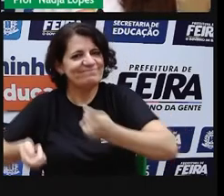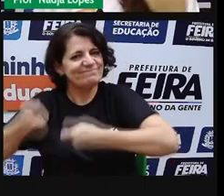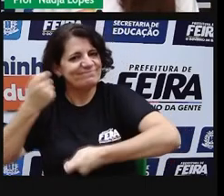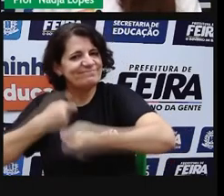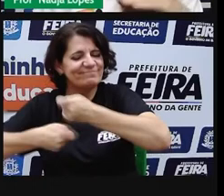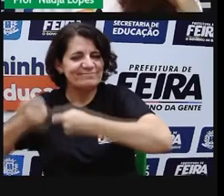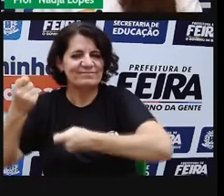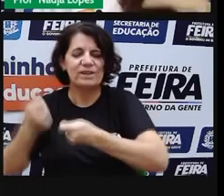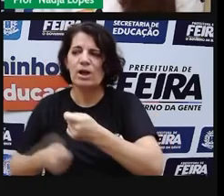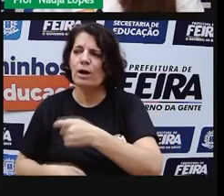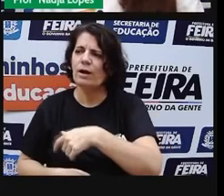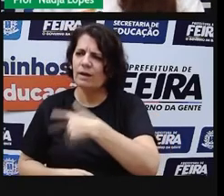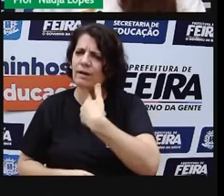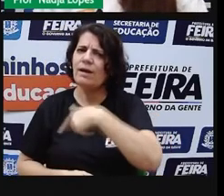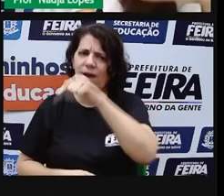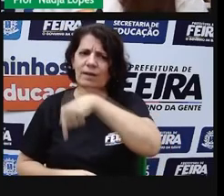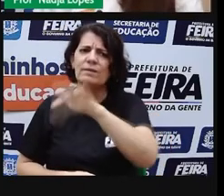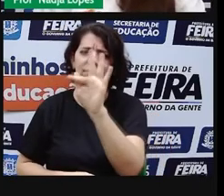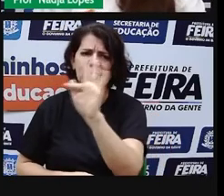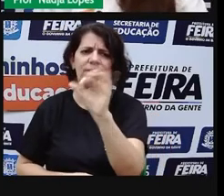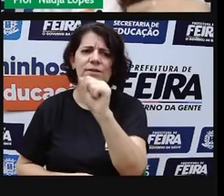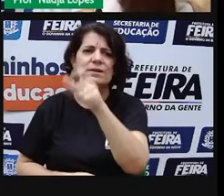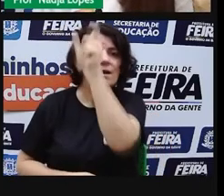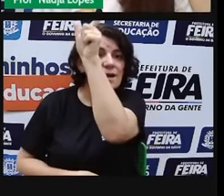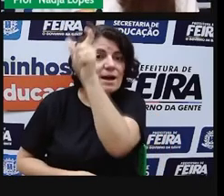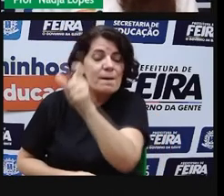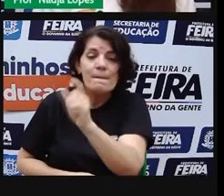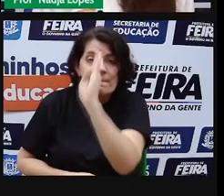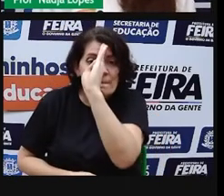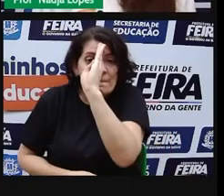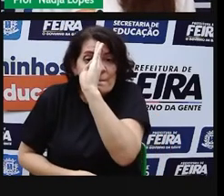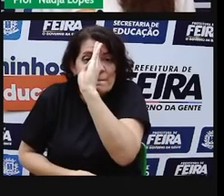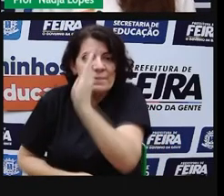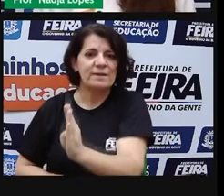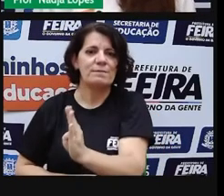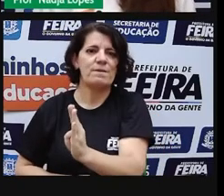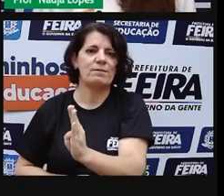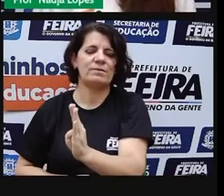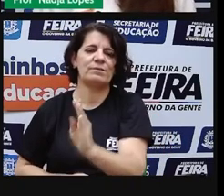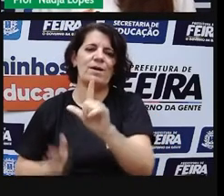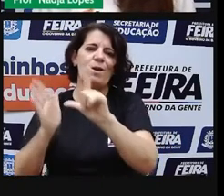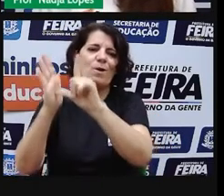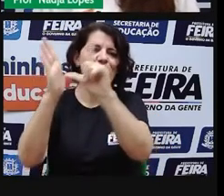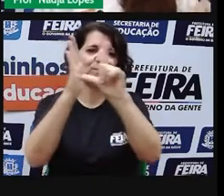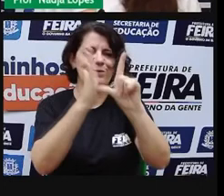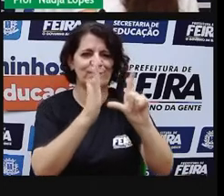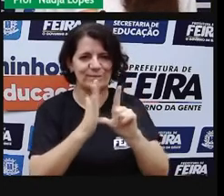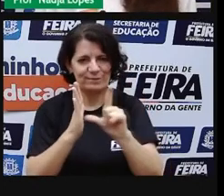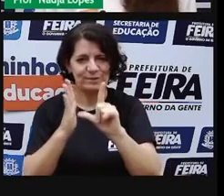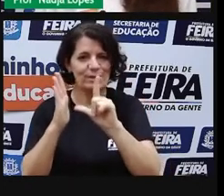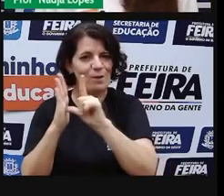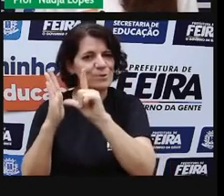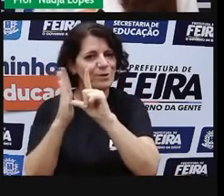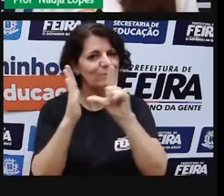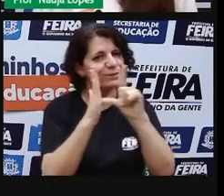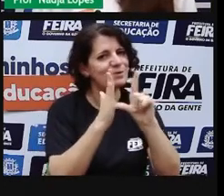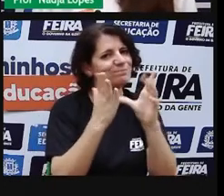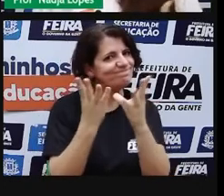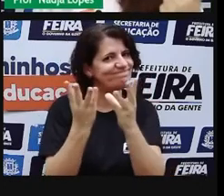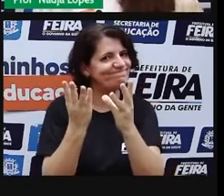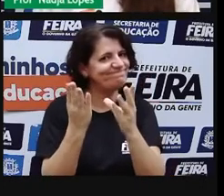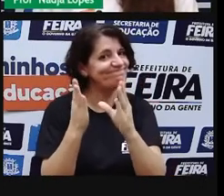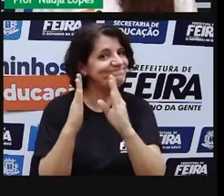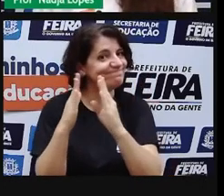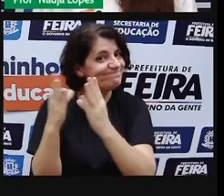que nós temos de gerar renda, gerar emprego e gerar economia da cidade. nós temos também, né,